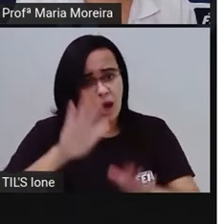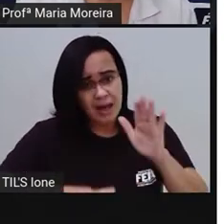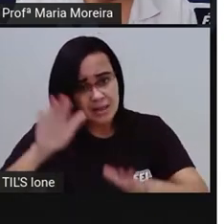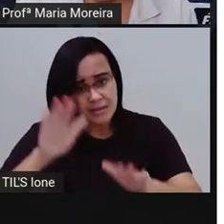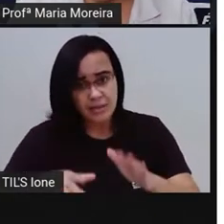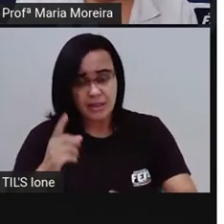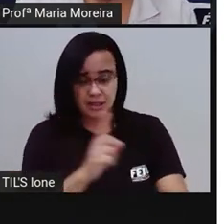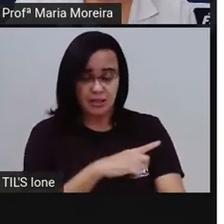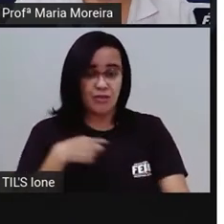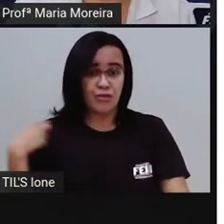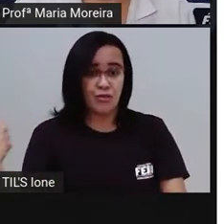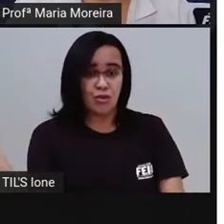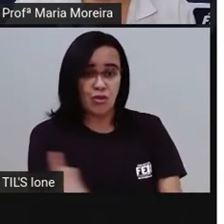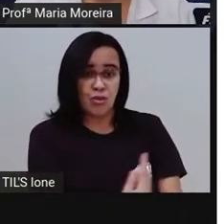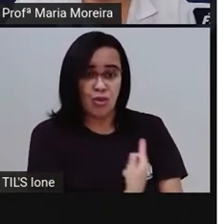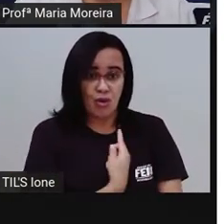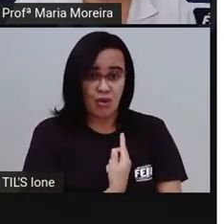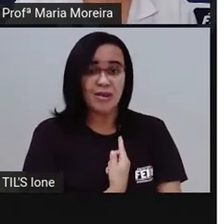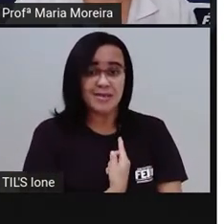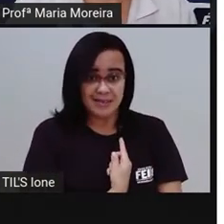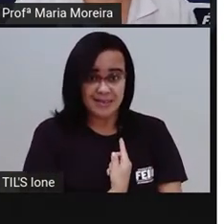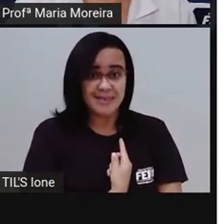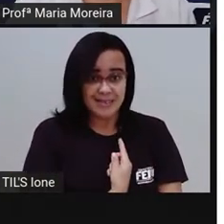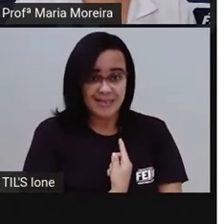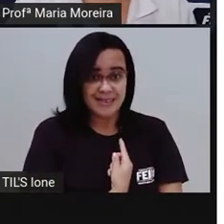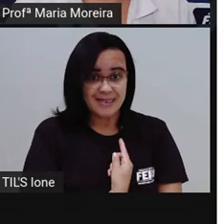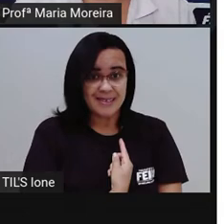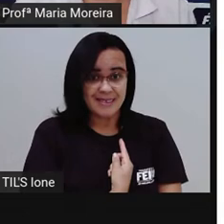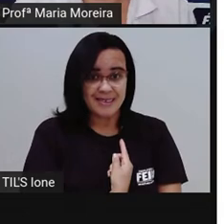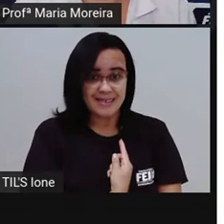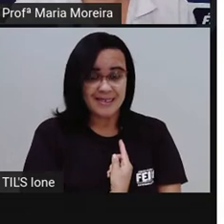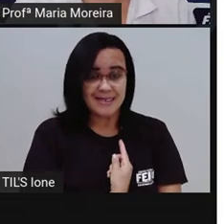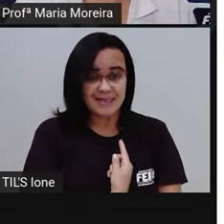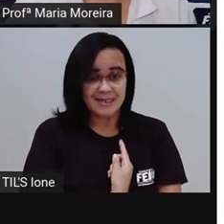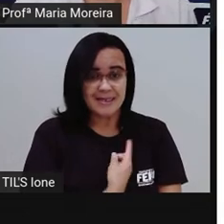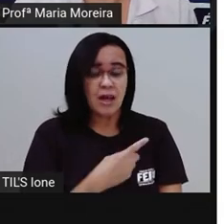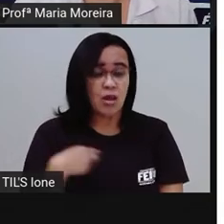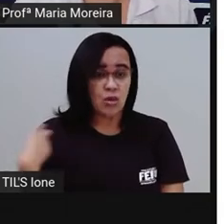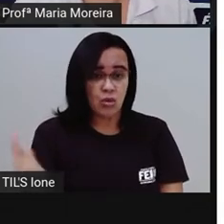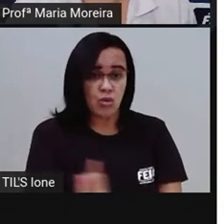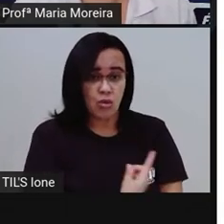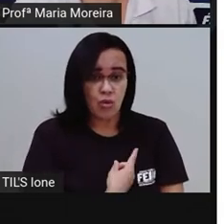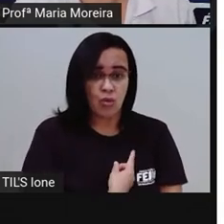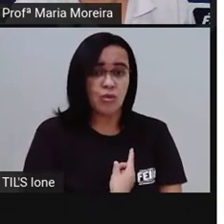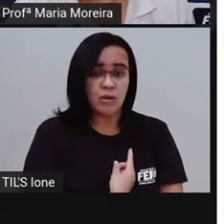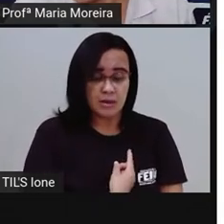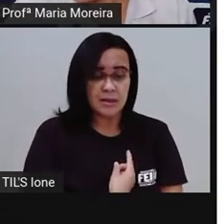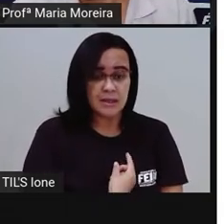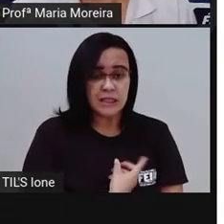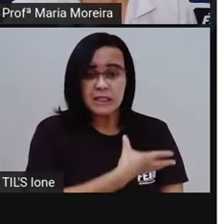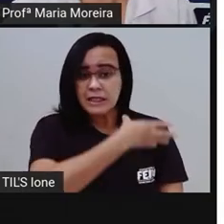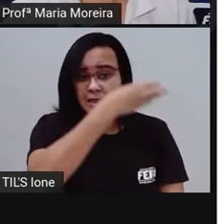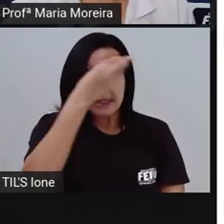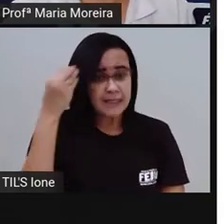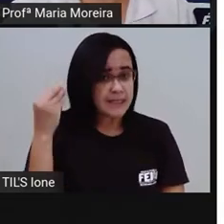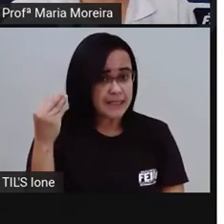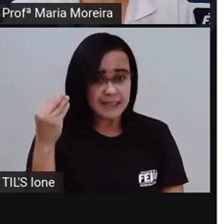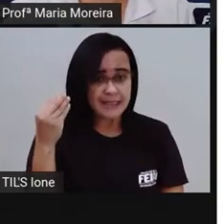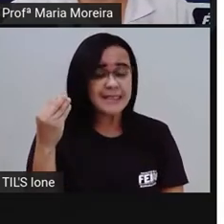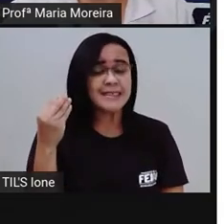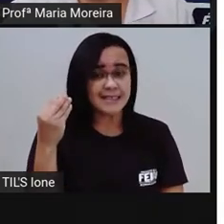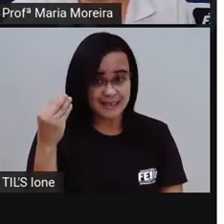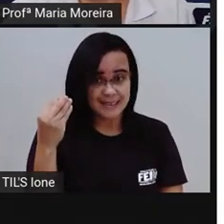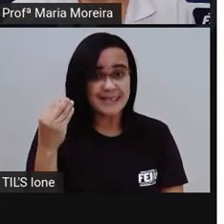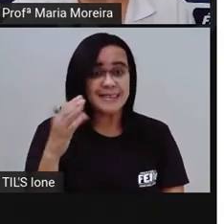nós, esse agente aqui, ele é substituído por nós. Às vezes, nós nos